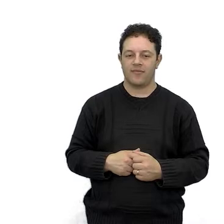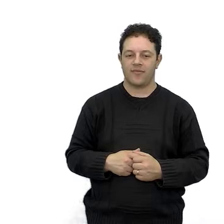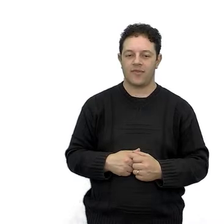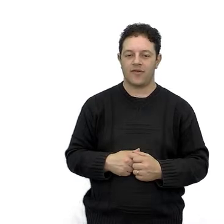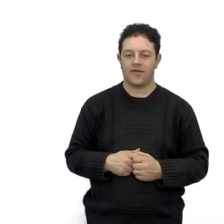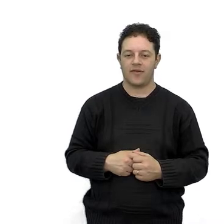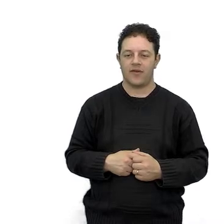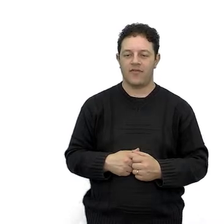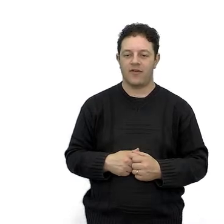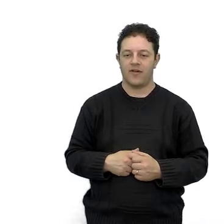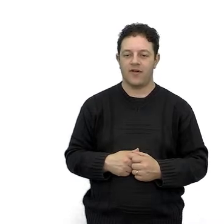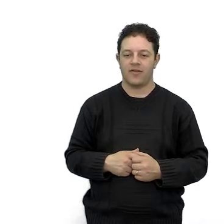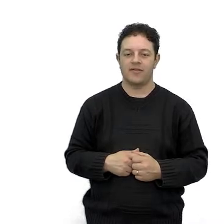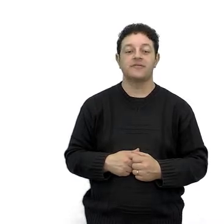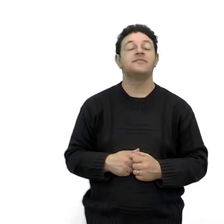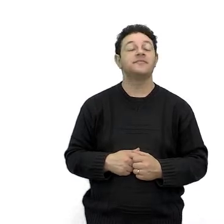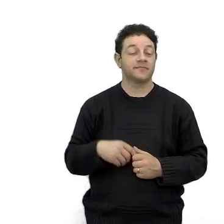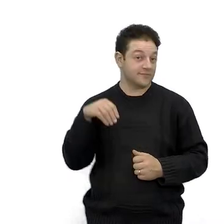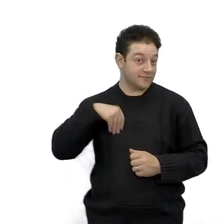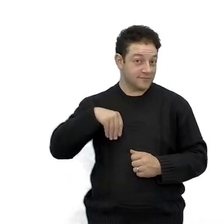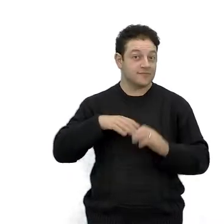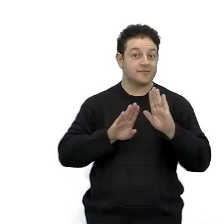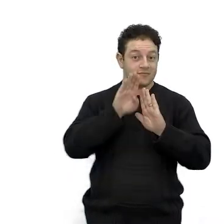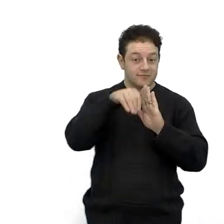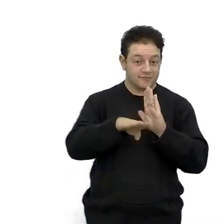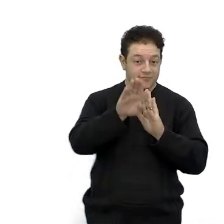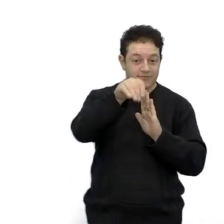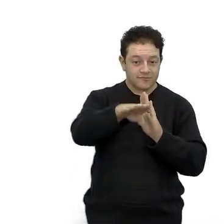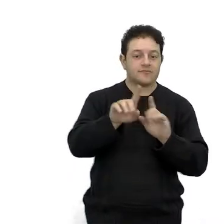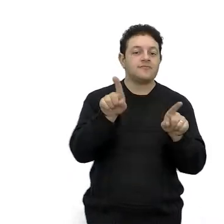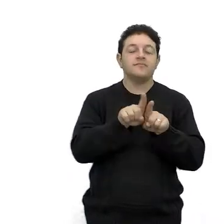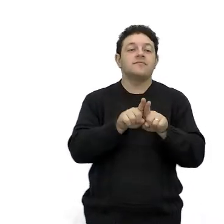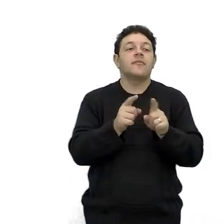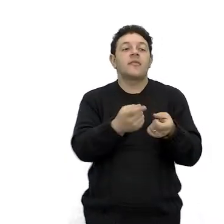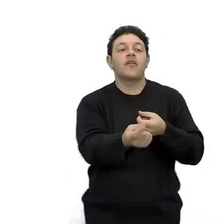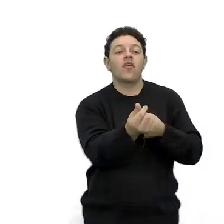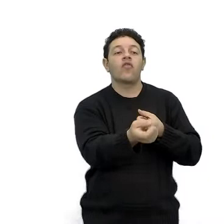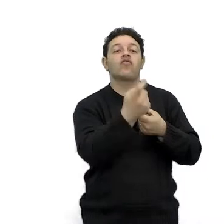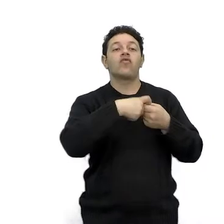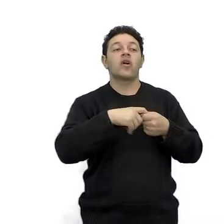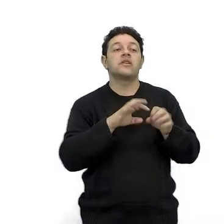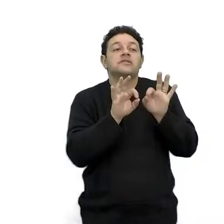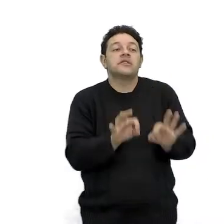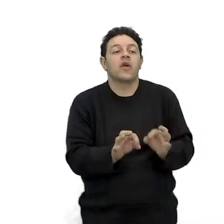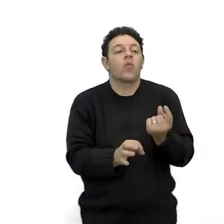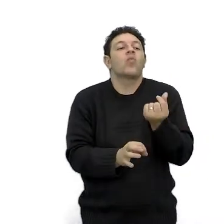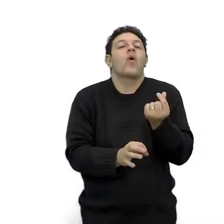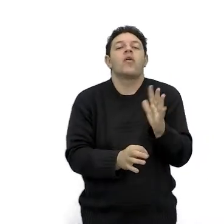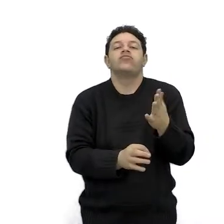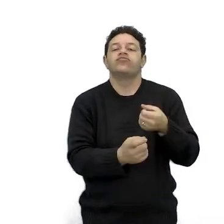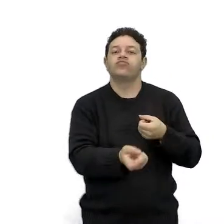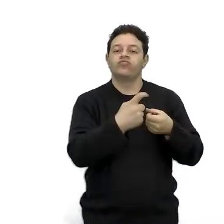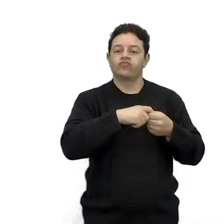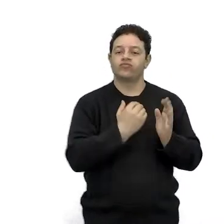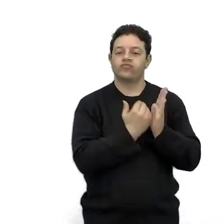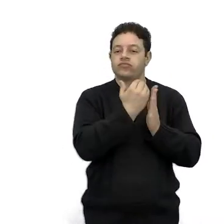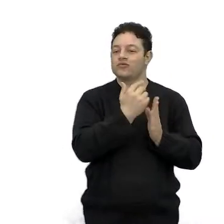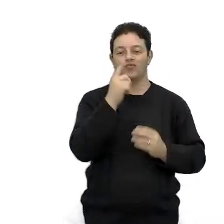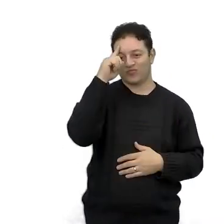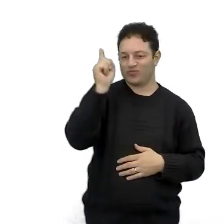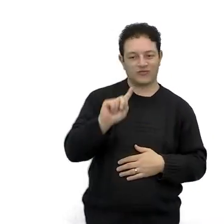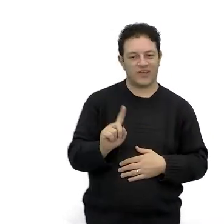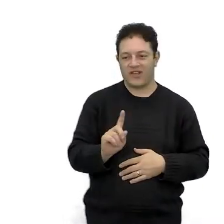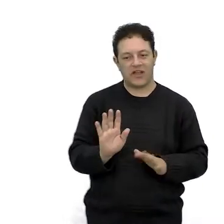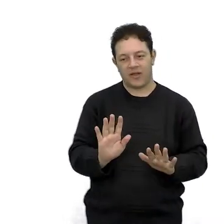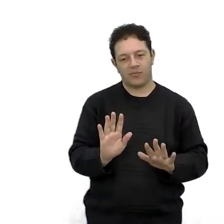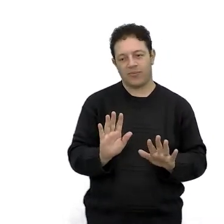financeiro. Óbvio que ele vai ter, mas ele não é colocado aqui como essa previsto. Não